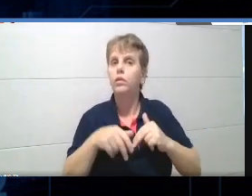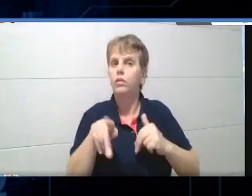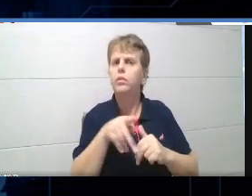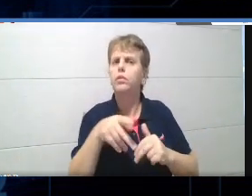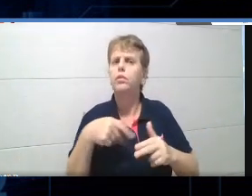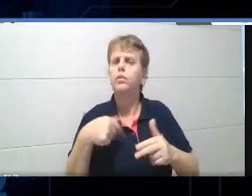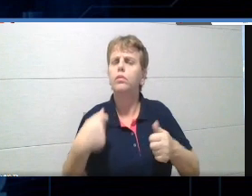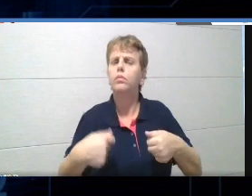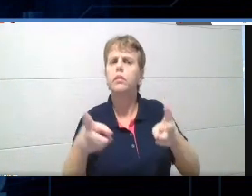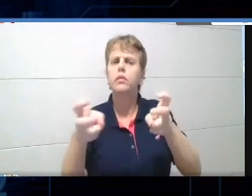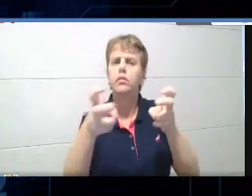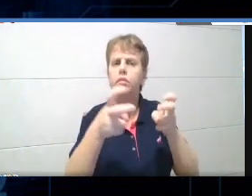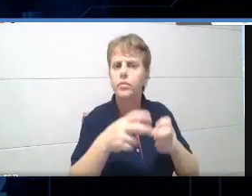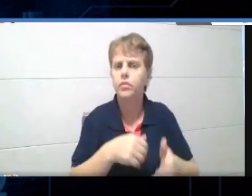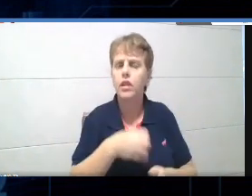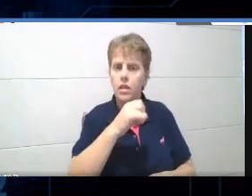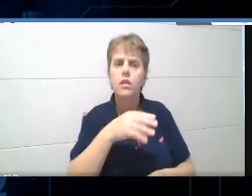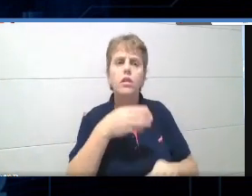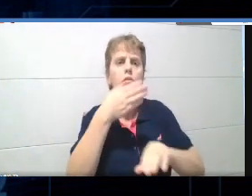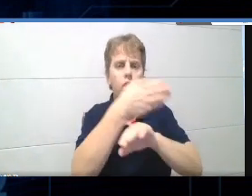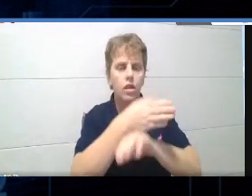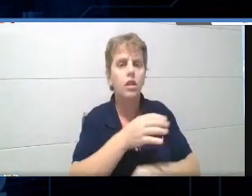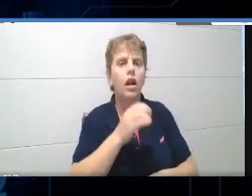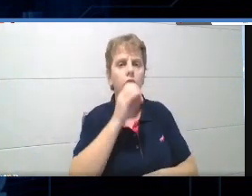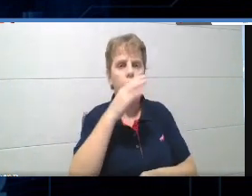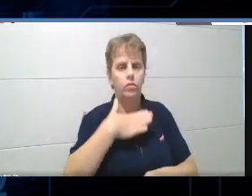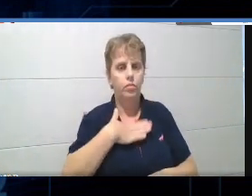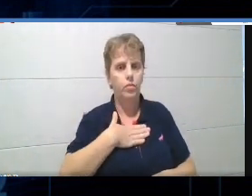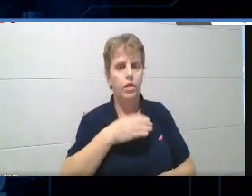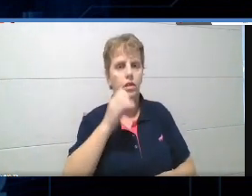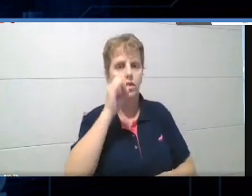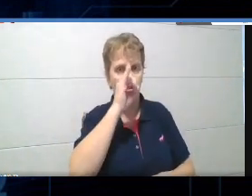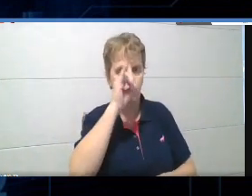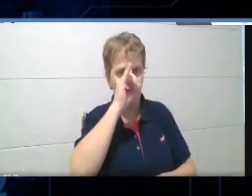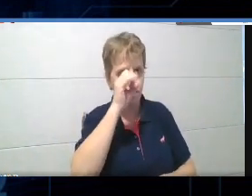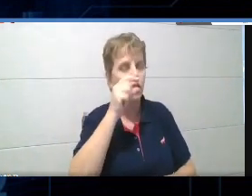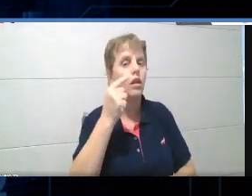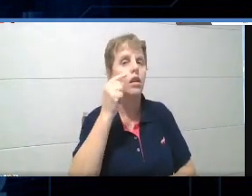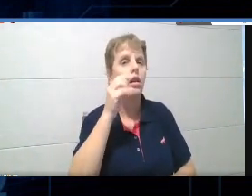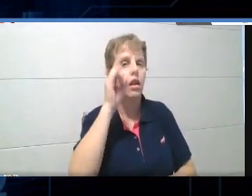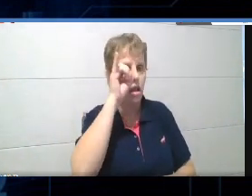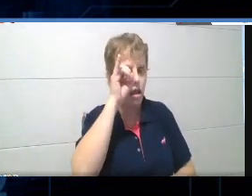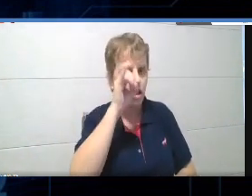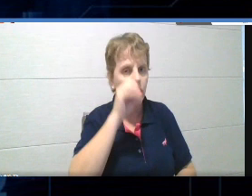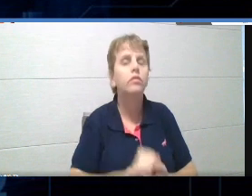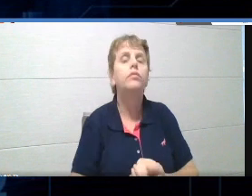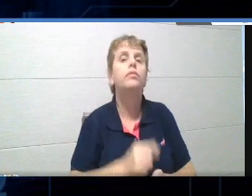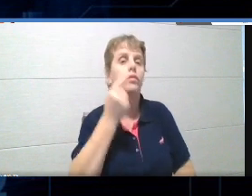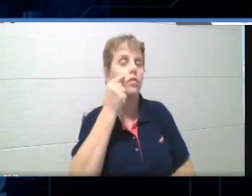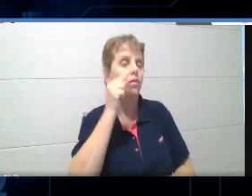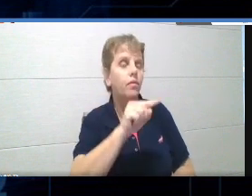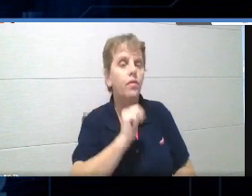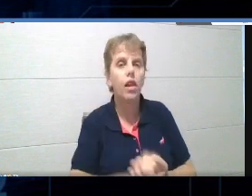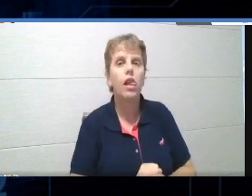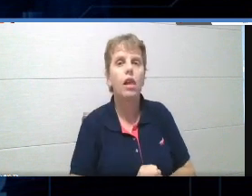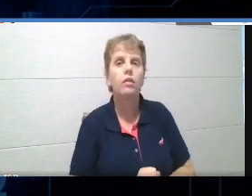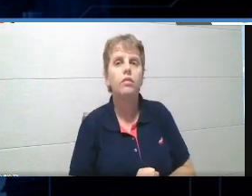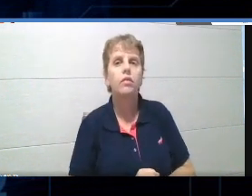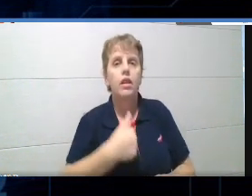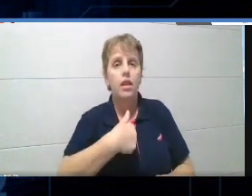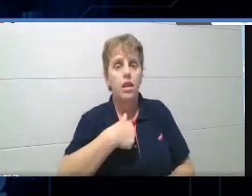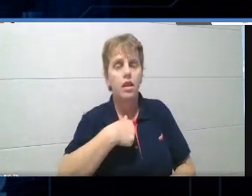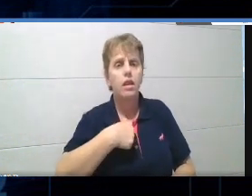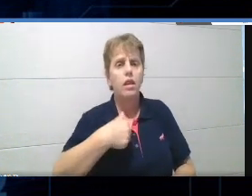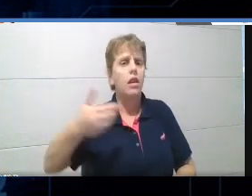você for lá no meu Instagram, arroba Profival Runner, né, tem lá, assim, eu coloquei assim, gente, ó, eu sou da época